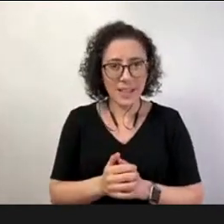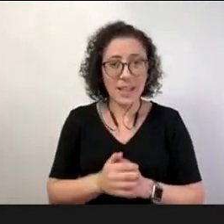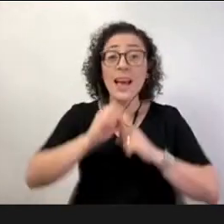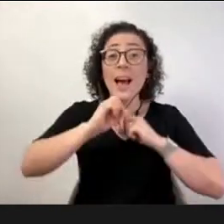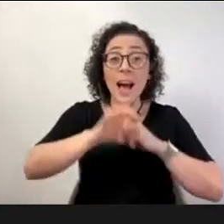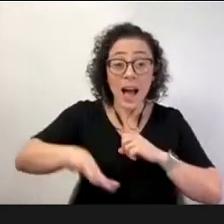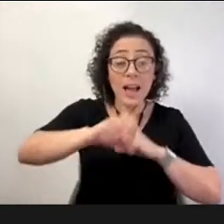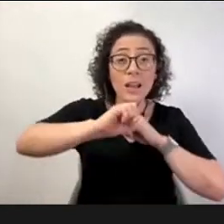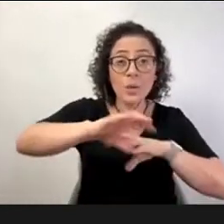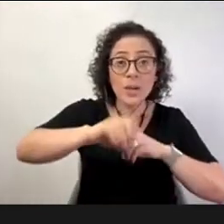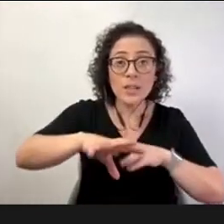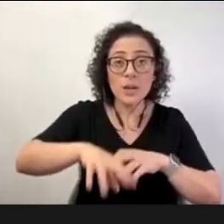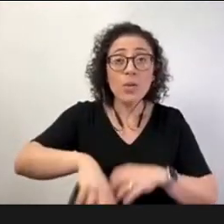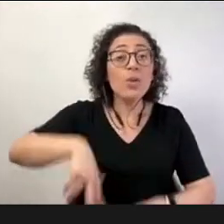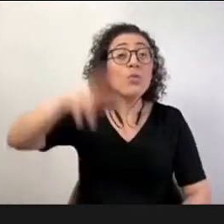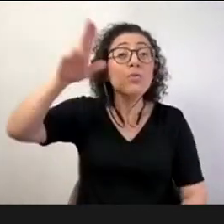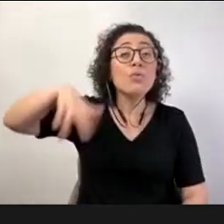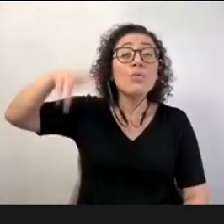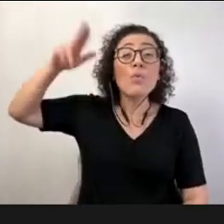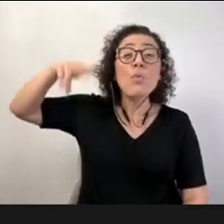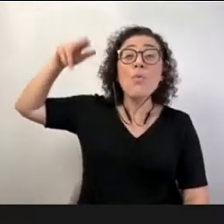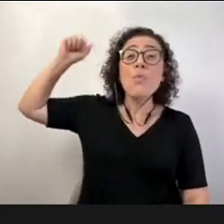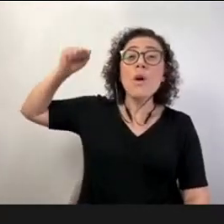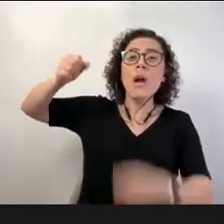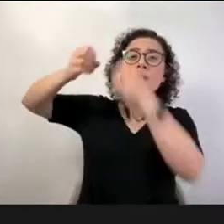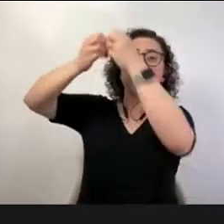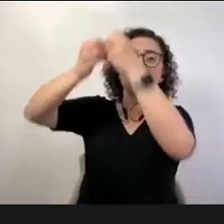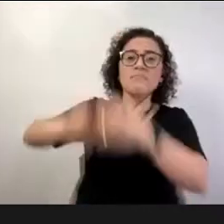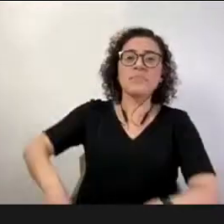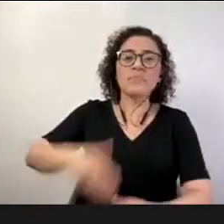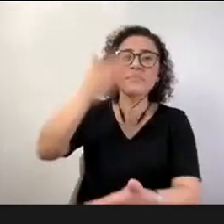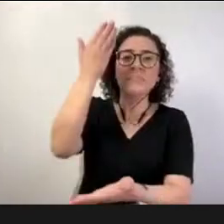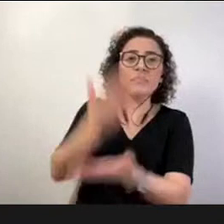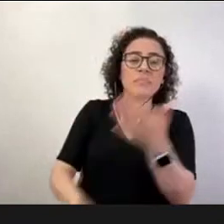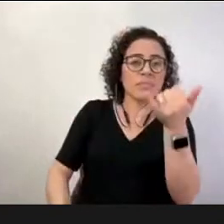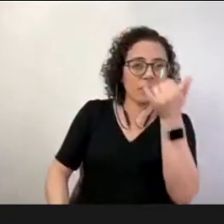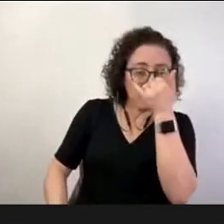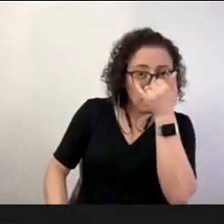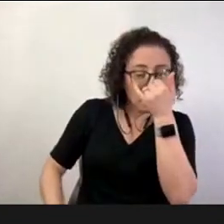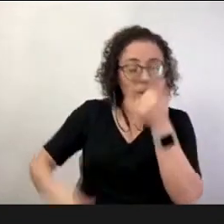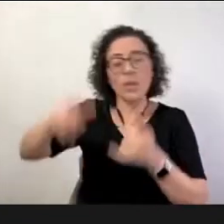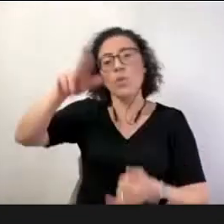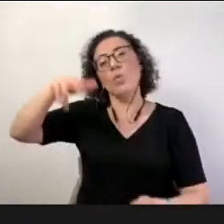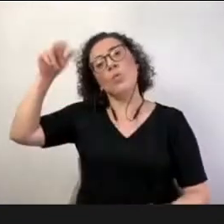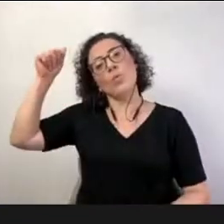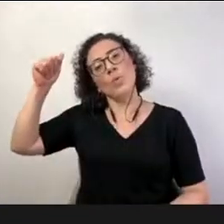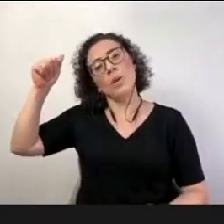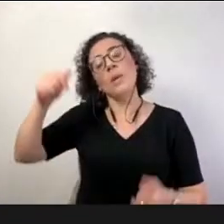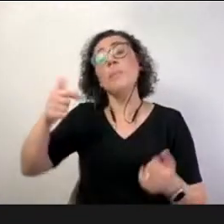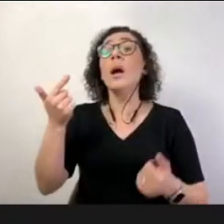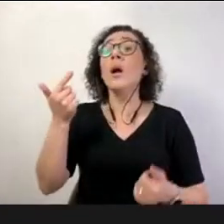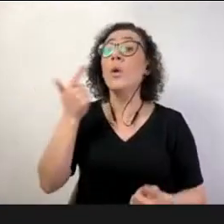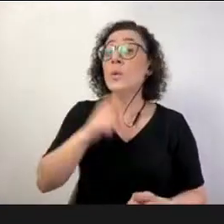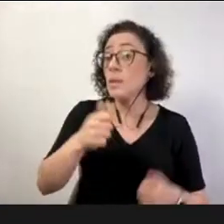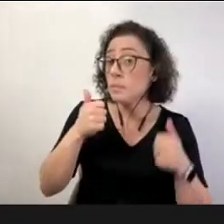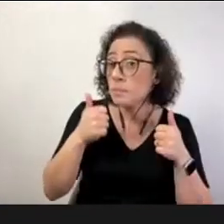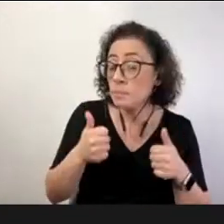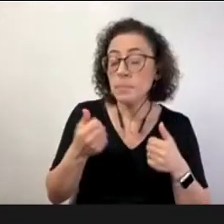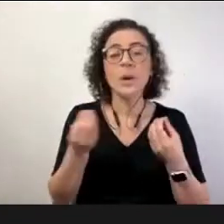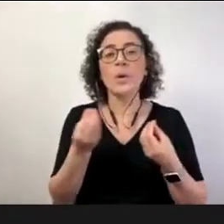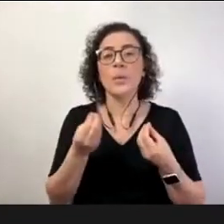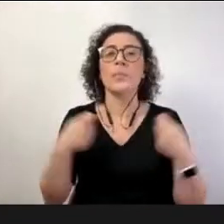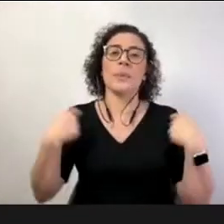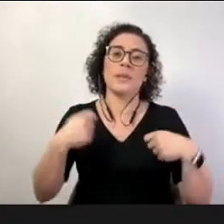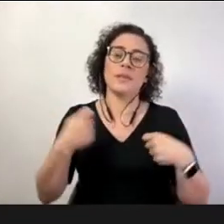falhar e para isso precisamos de professores que sejam apoiados que sejam dignificados e que possam cumprir esta